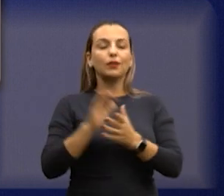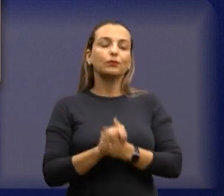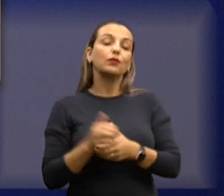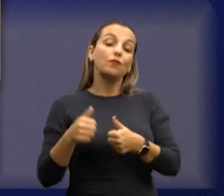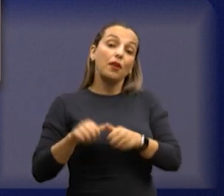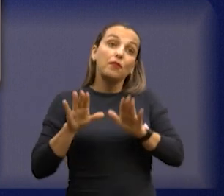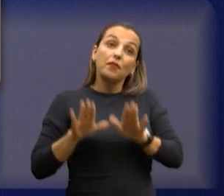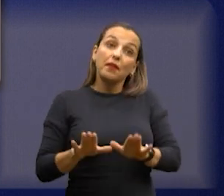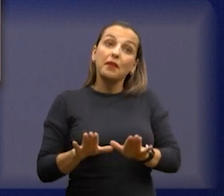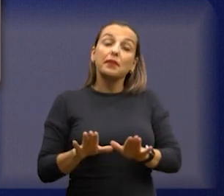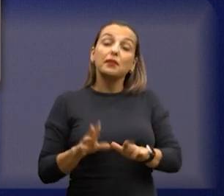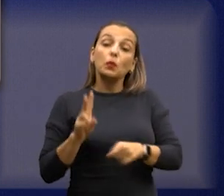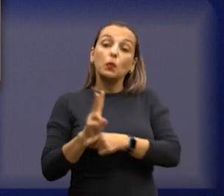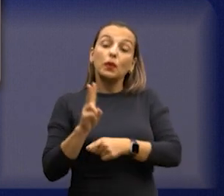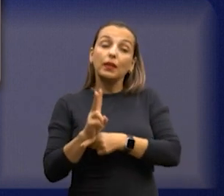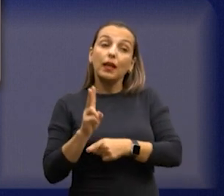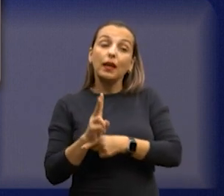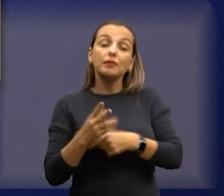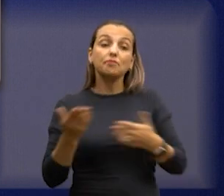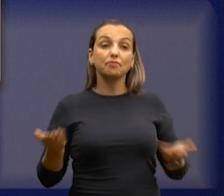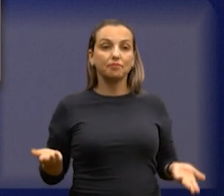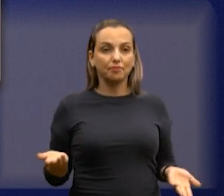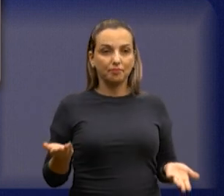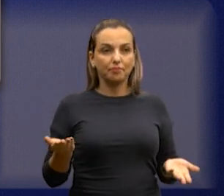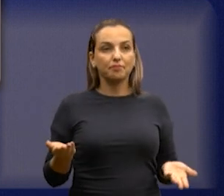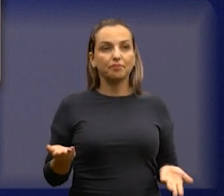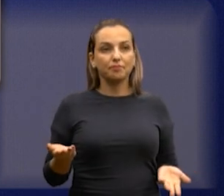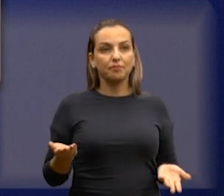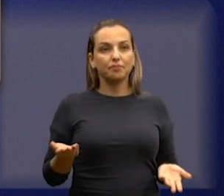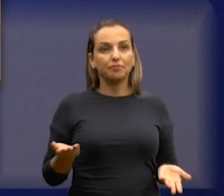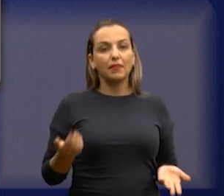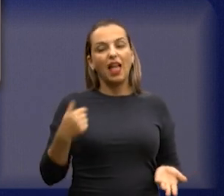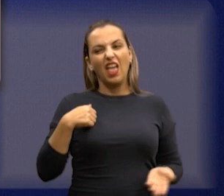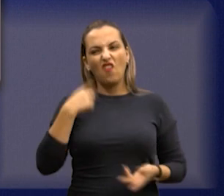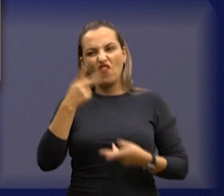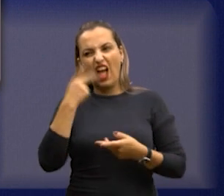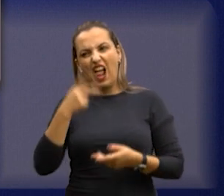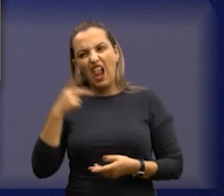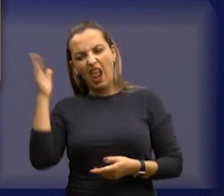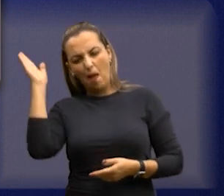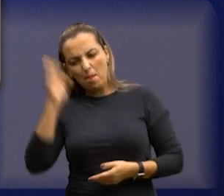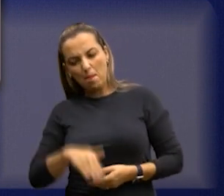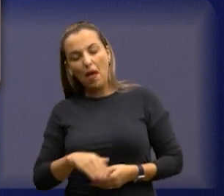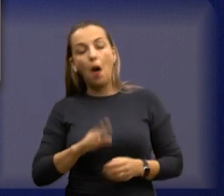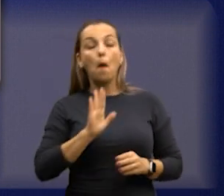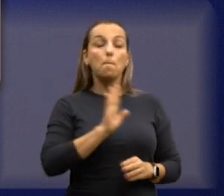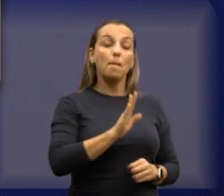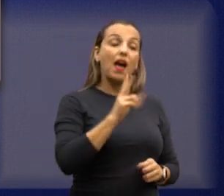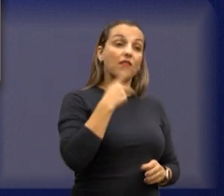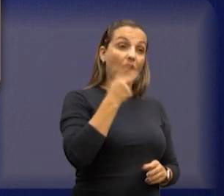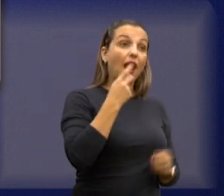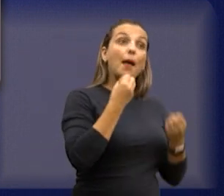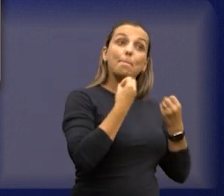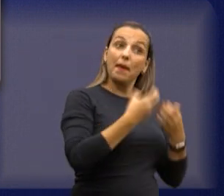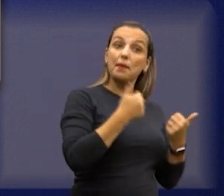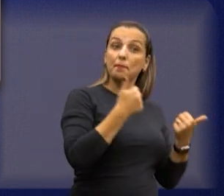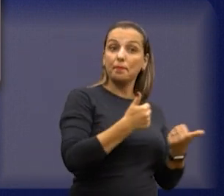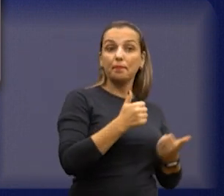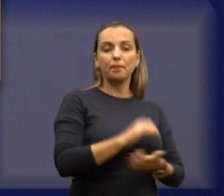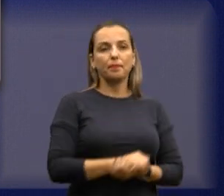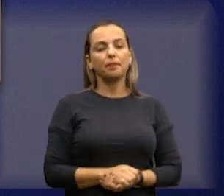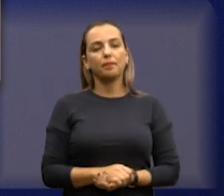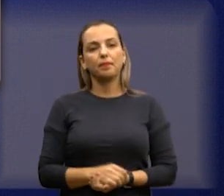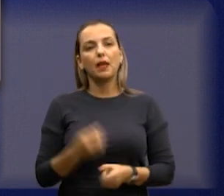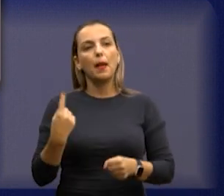vai ficar aí, mas é só, quando tem que meter o pau, tem que meter o pau, quando tem que falar bem, tem que falar bem. Vamos aí para a Vila Renata,